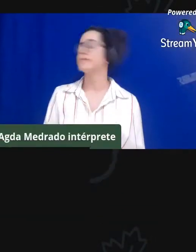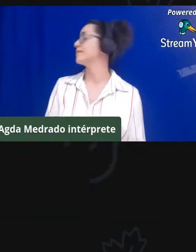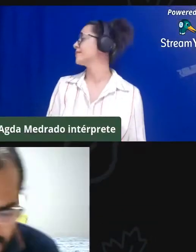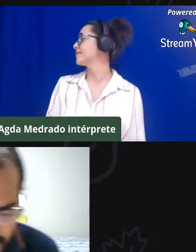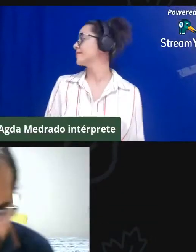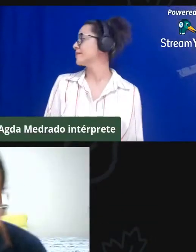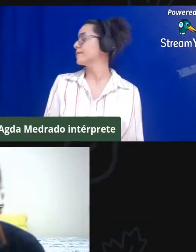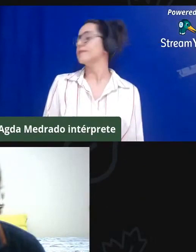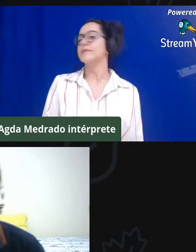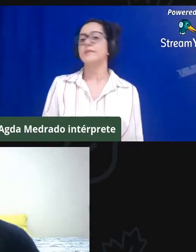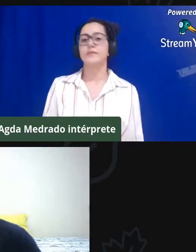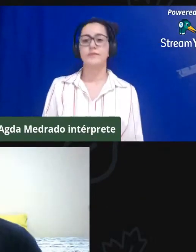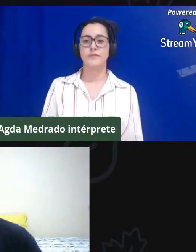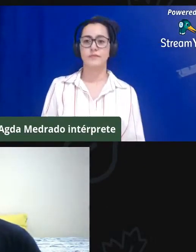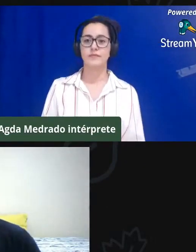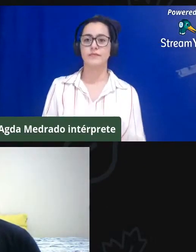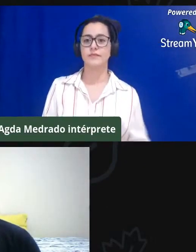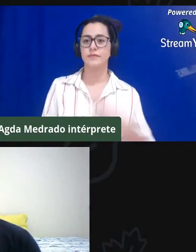da Bahia.